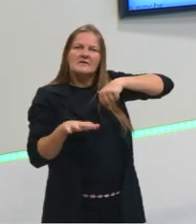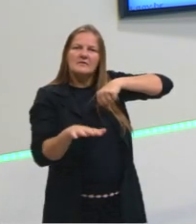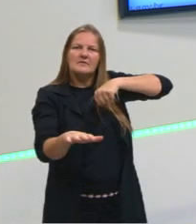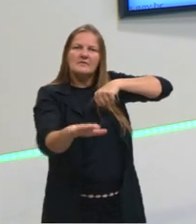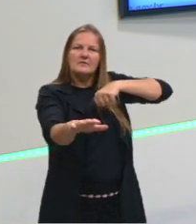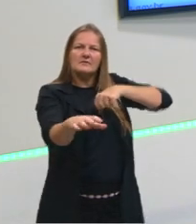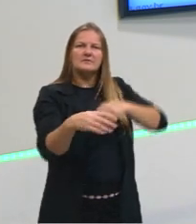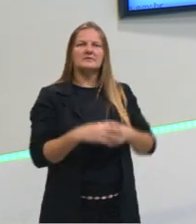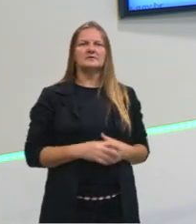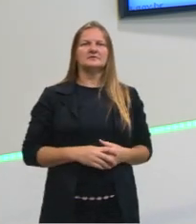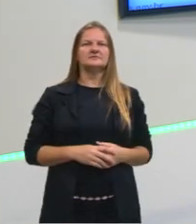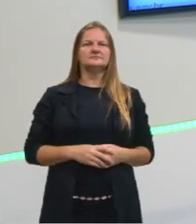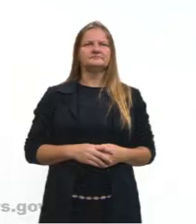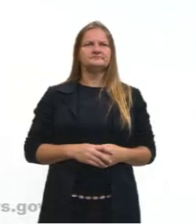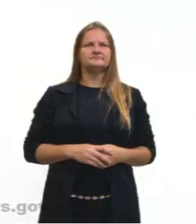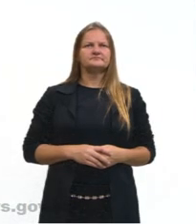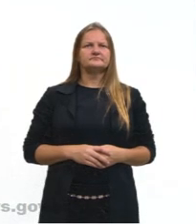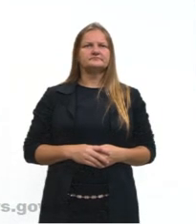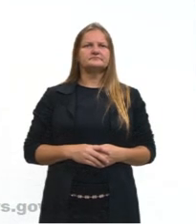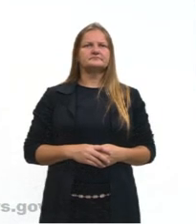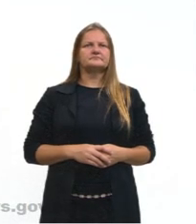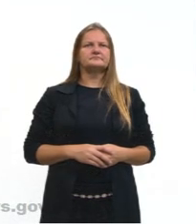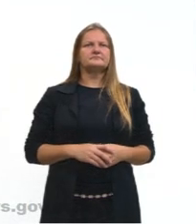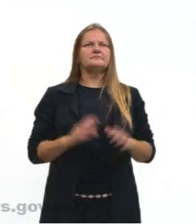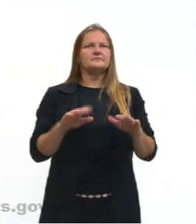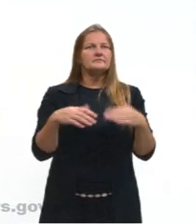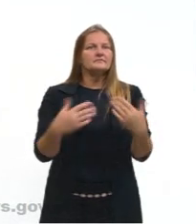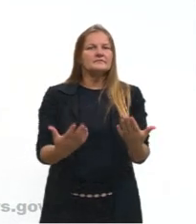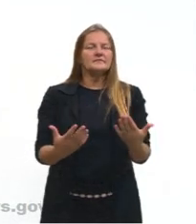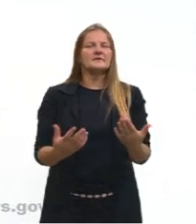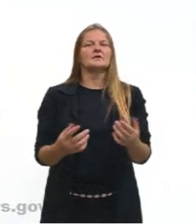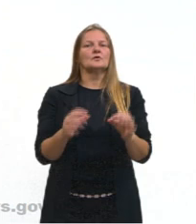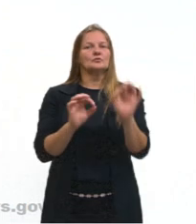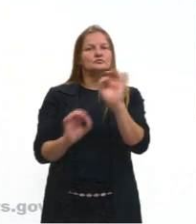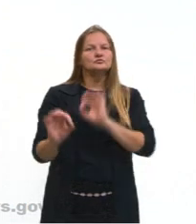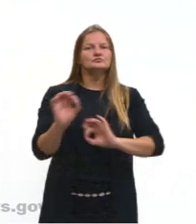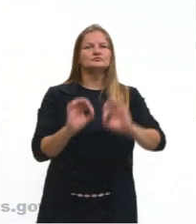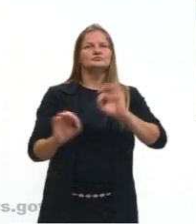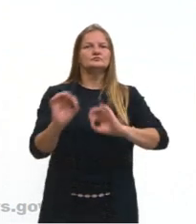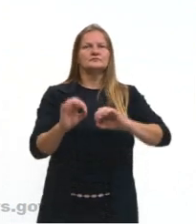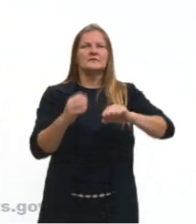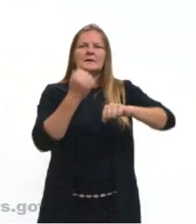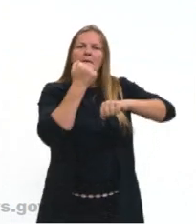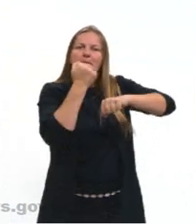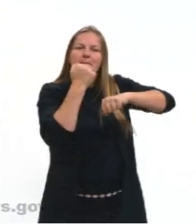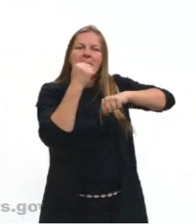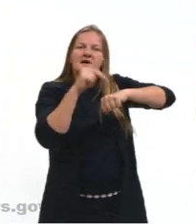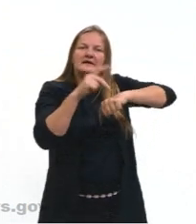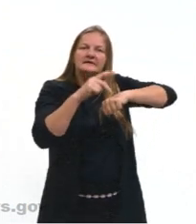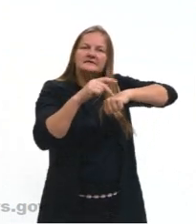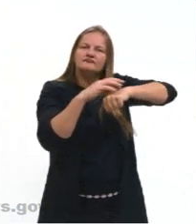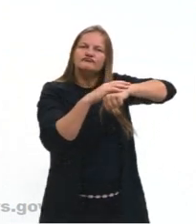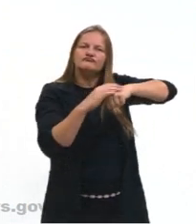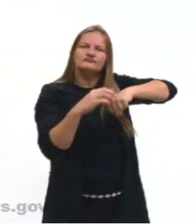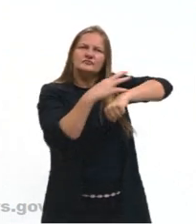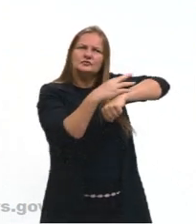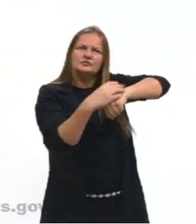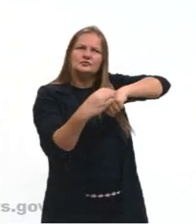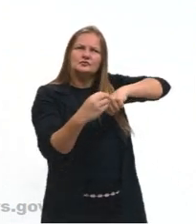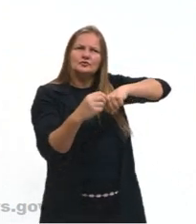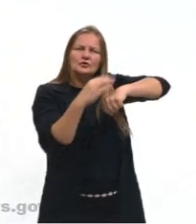continuidade aqui, ó. E aí, nós decompomos, né? Aquela rocha, ela foi quebrada e ela vai ser